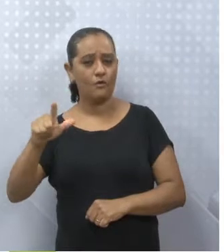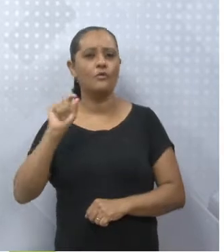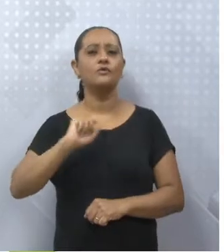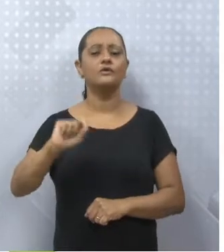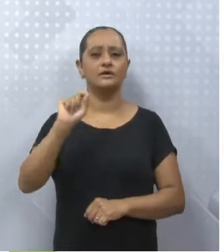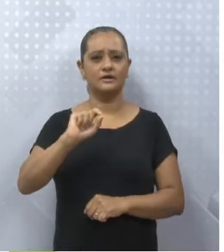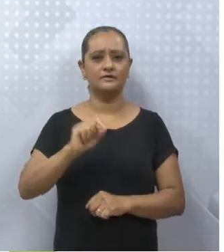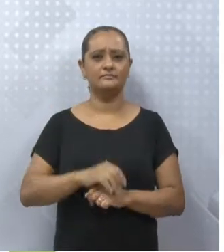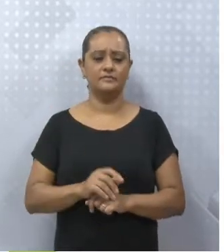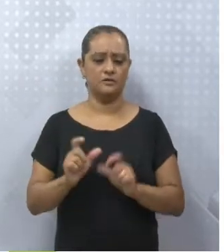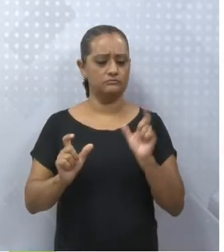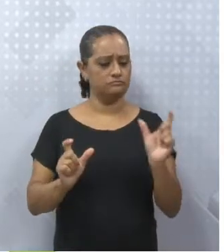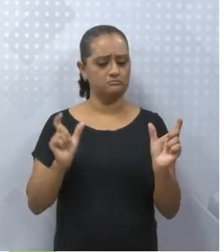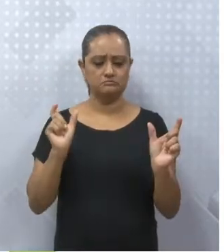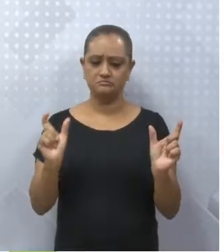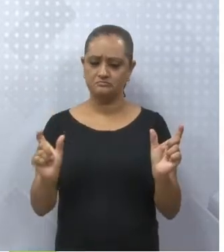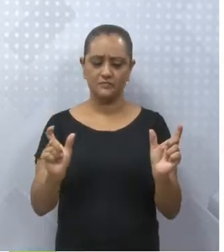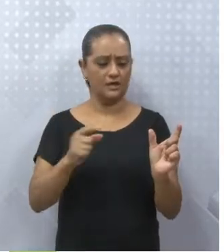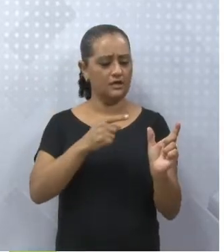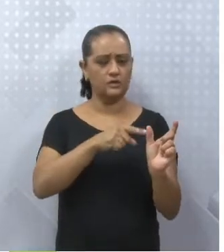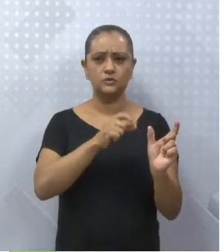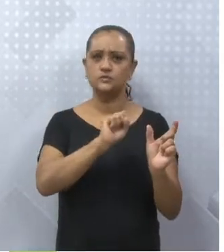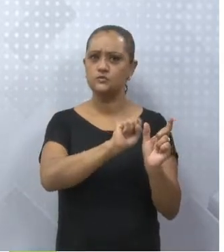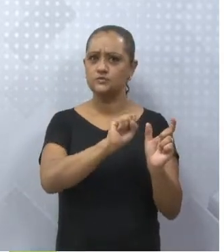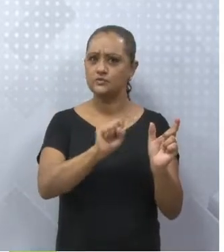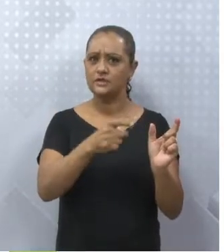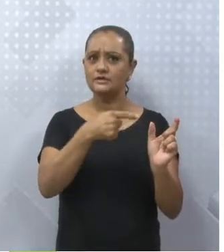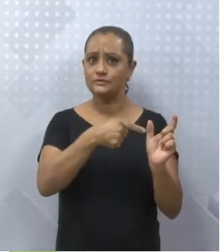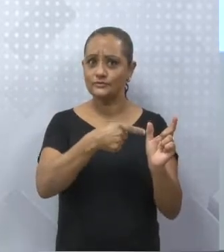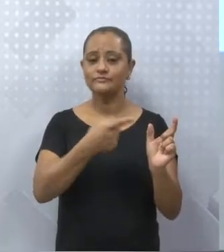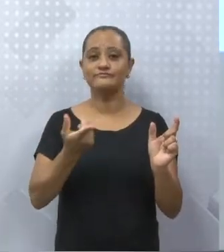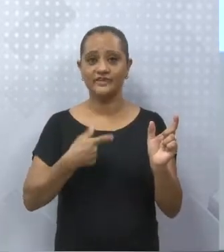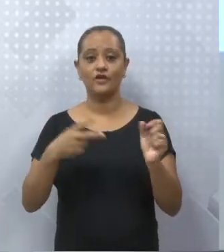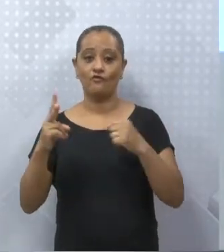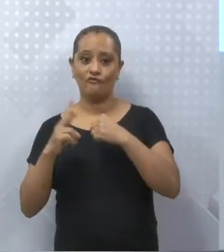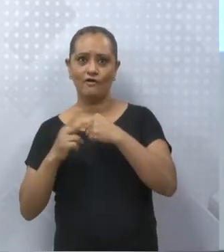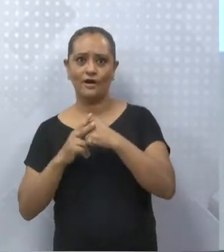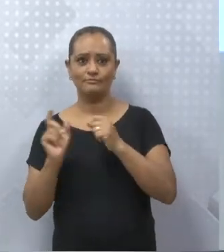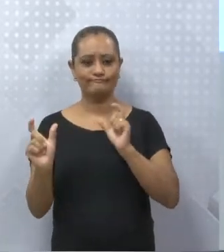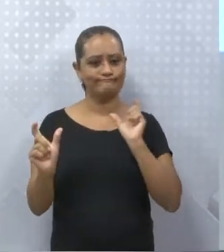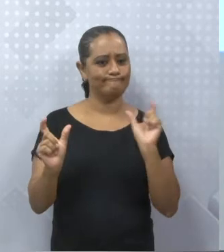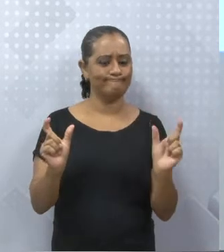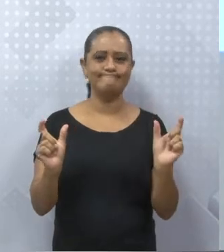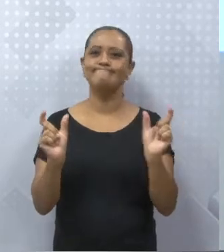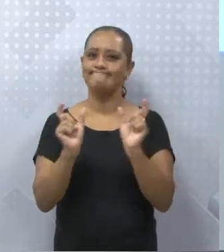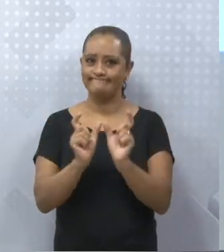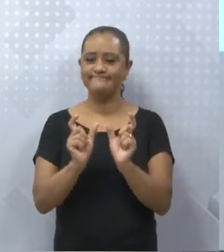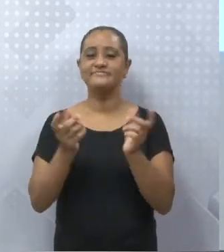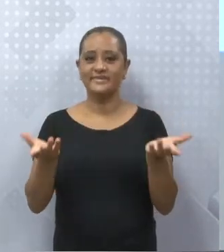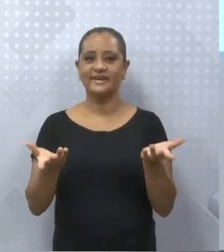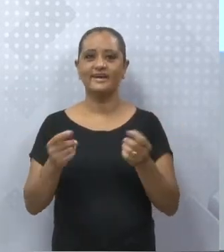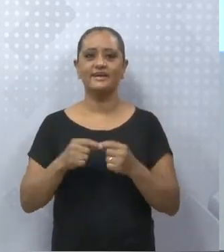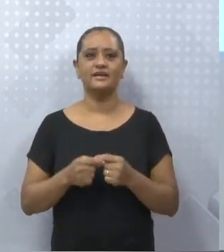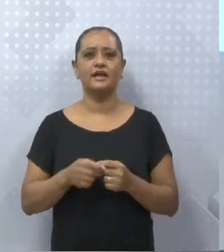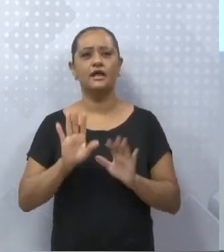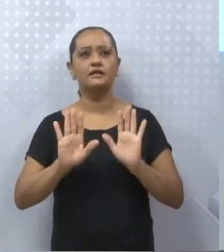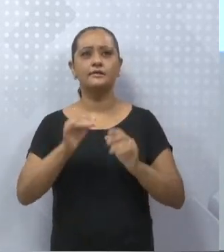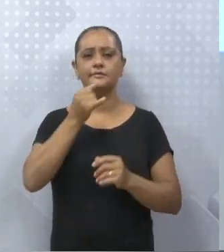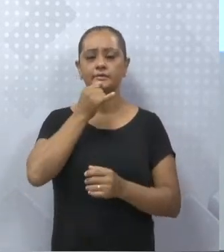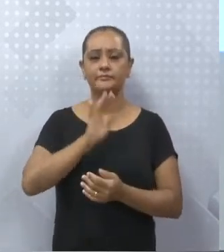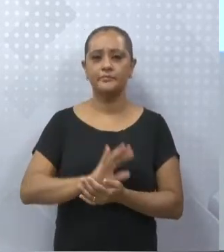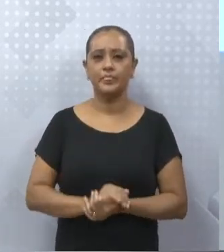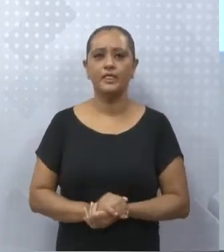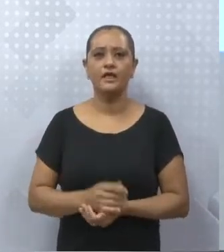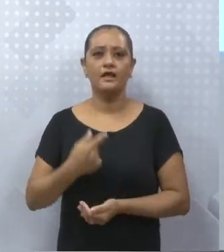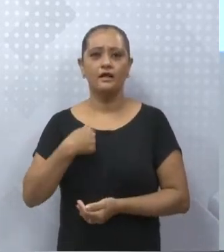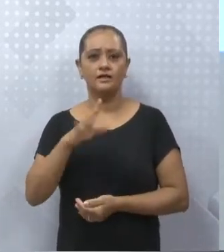e o verbo, e entre o verbo e os seus complementos. Ora, como isso acontece? Se eu dissesse a frase,